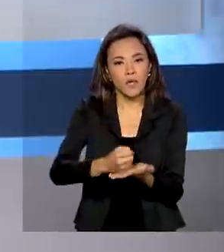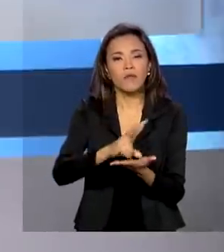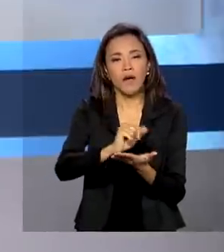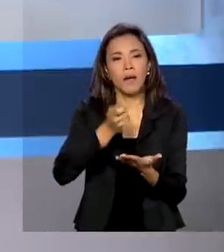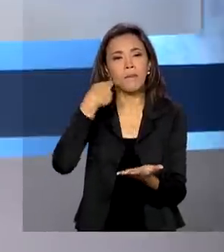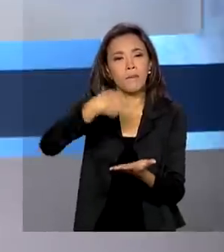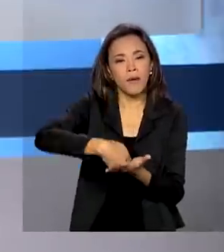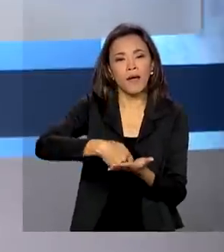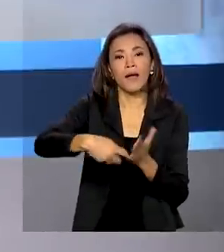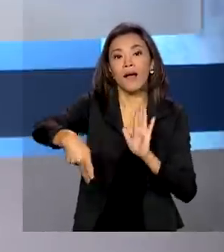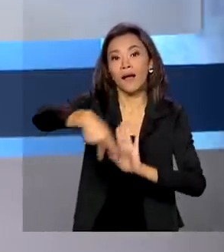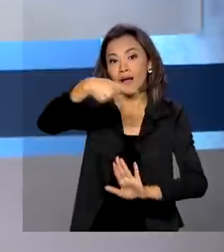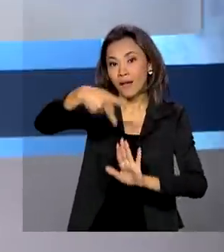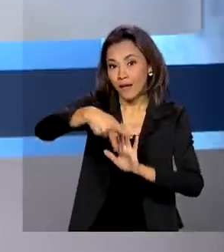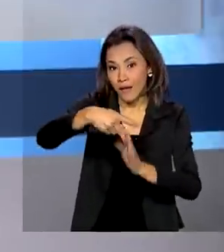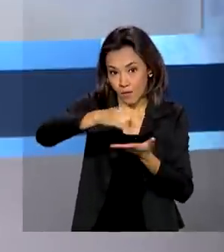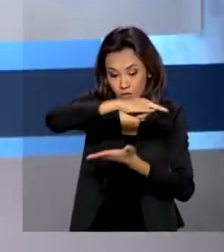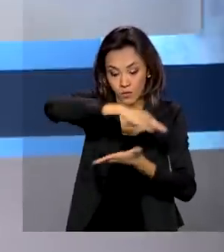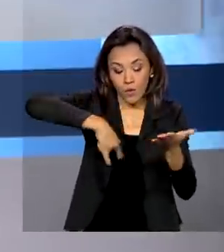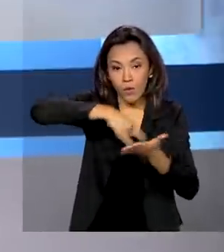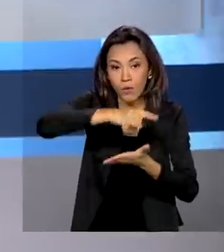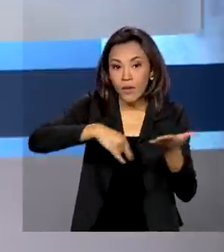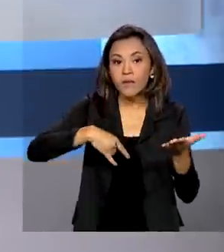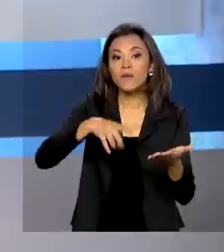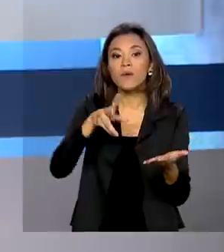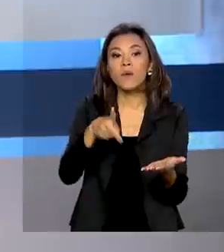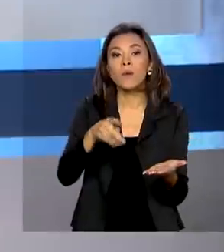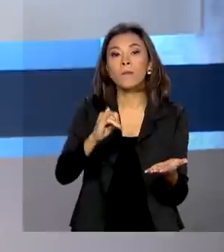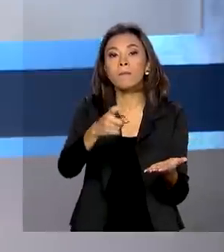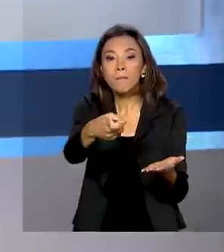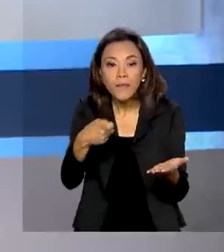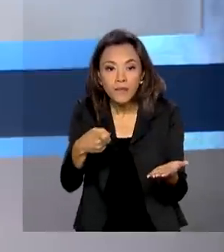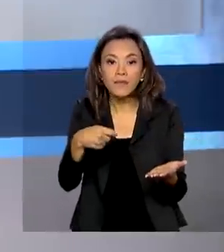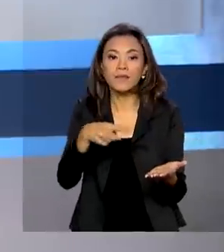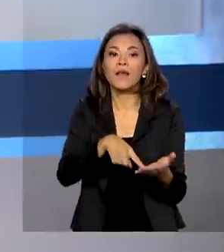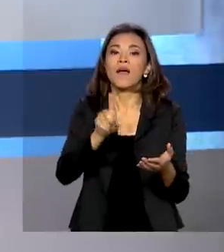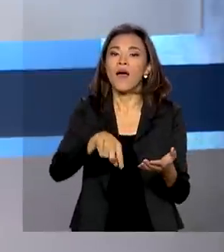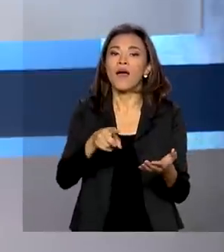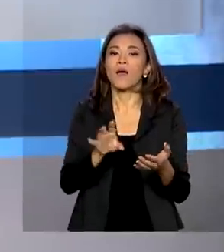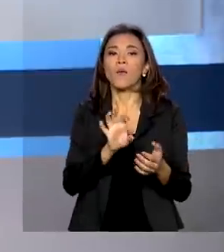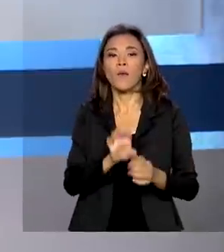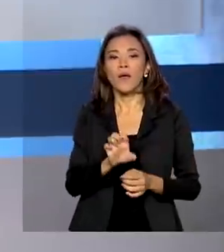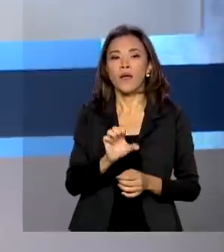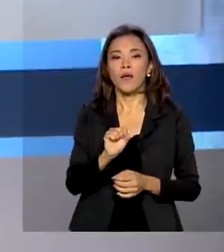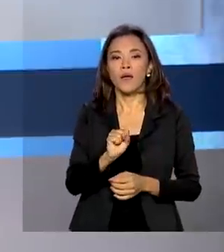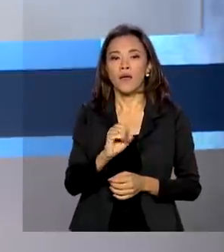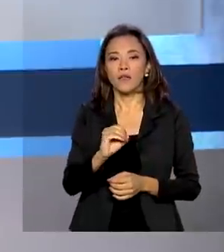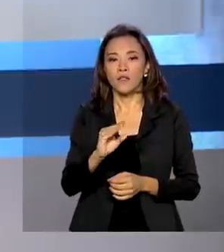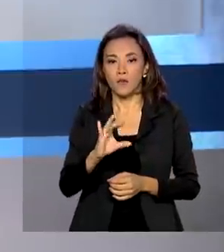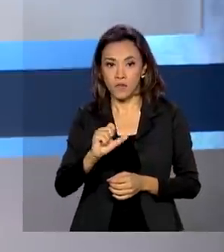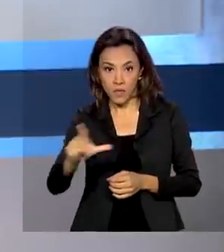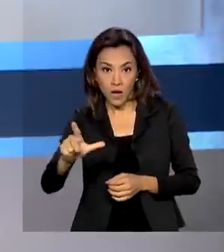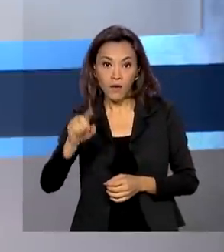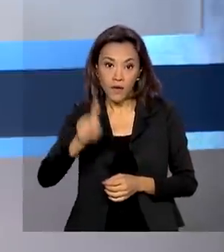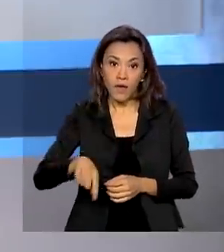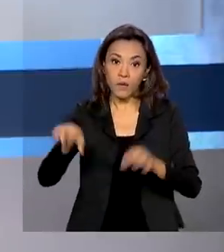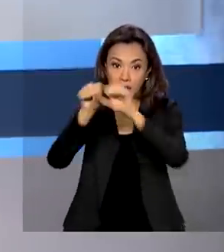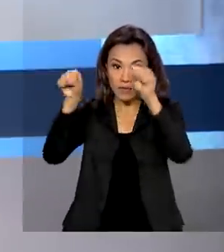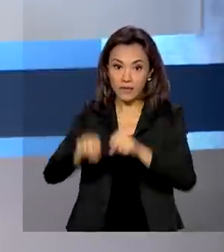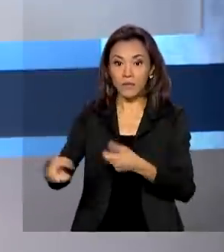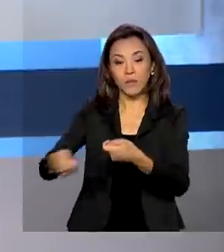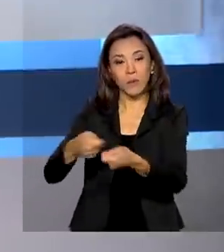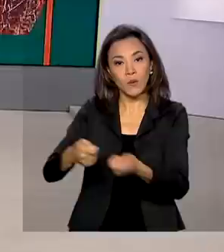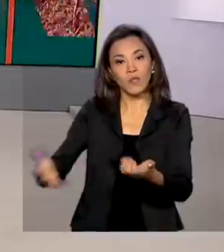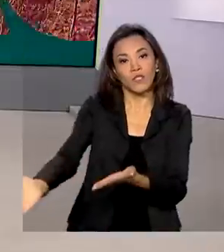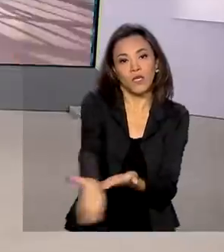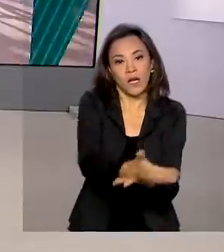Doméstico com o PIX. O pagamento será identificado no mesmo dia no E-Social e nos sistemas de controle da arrecadação federal.